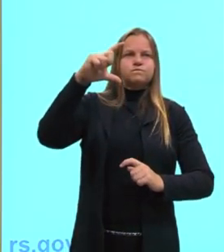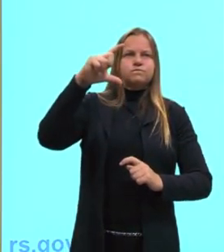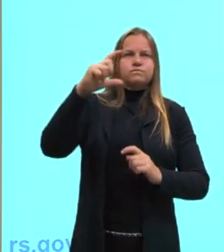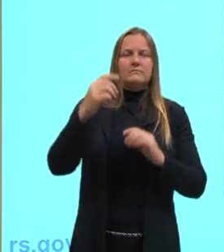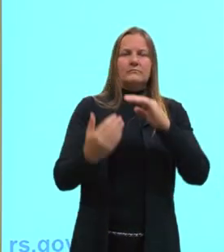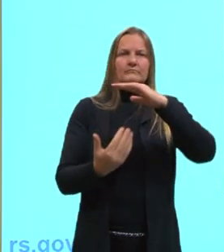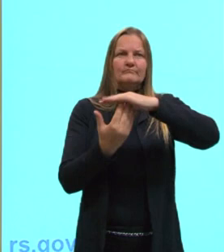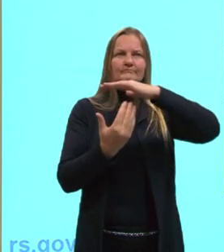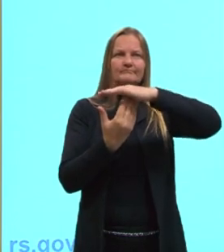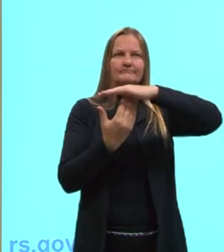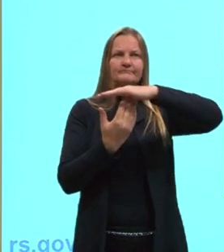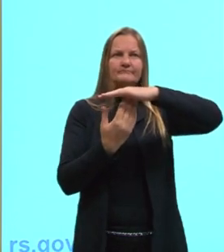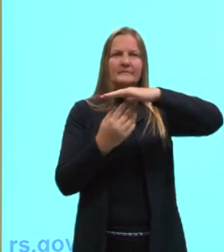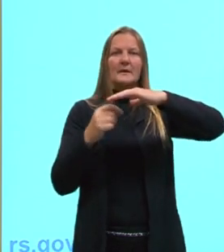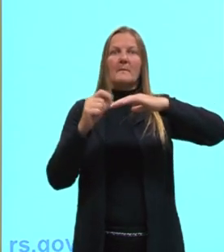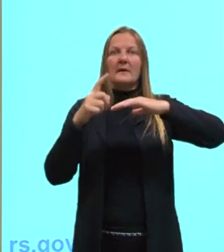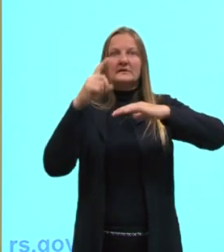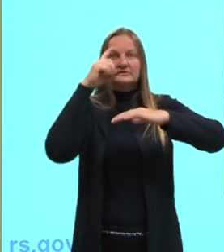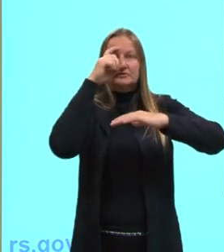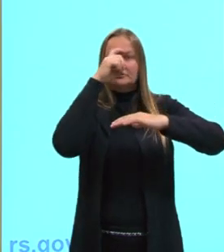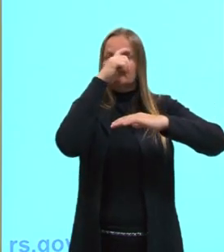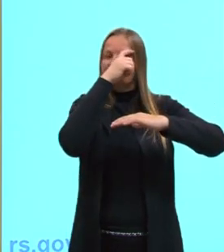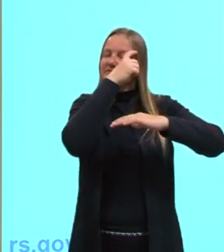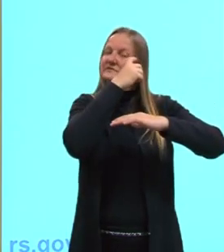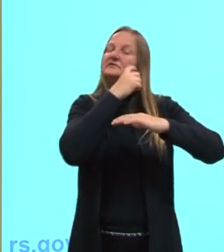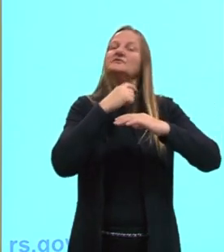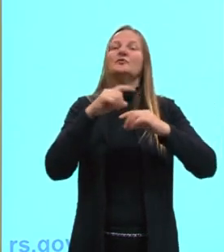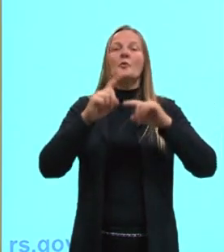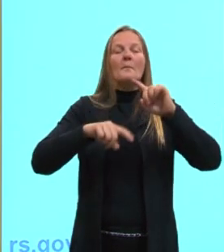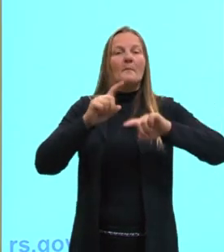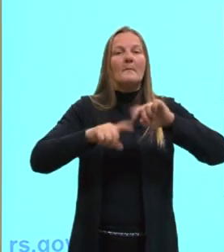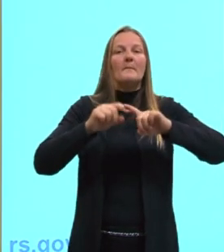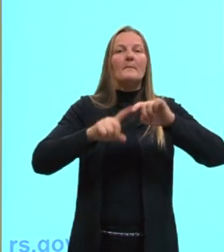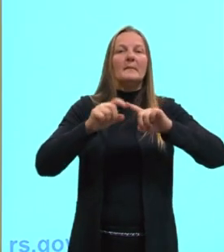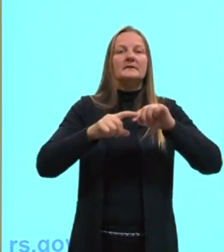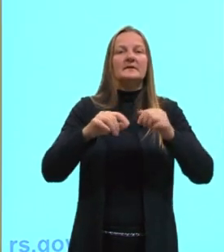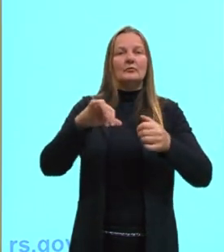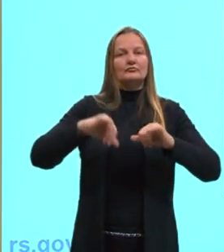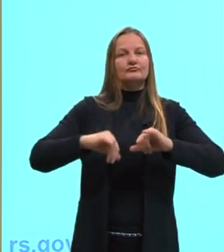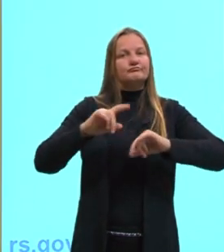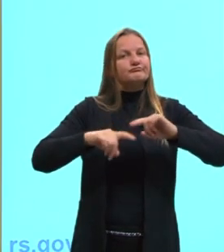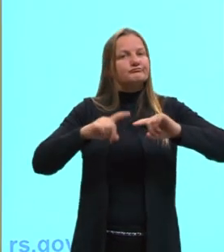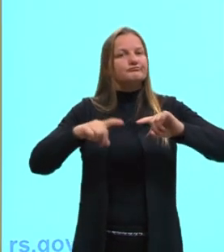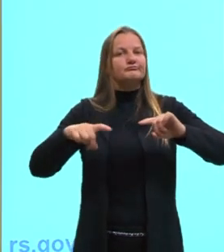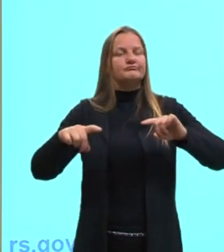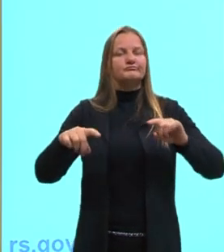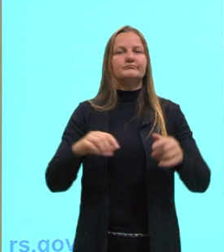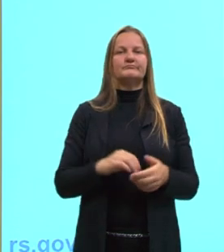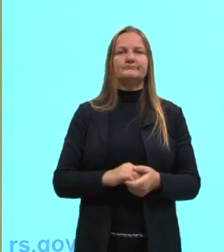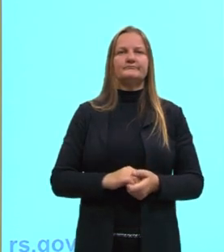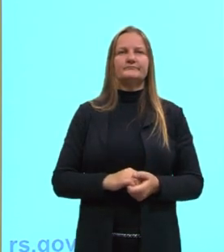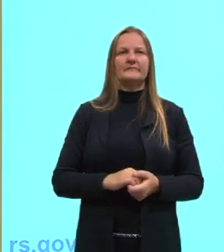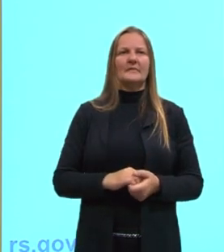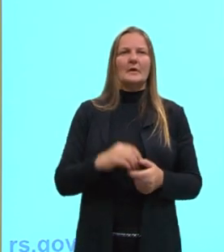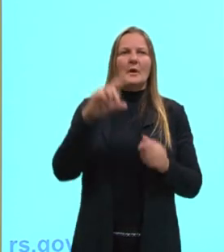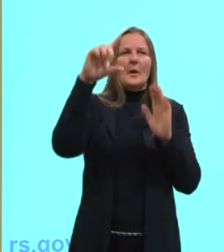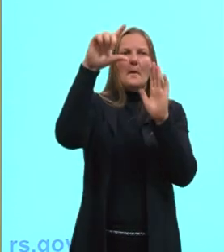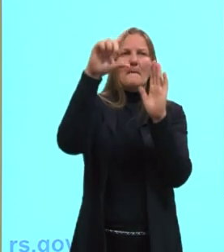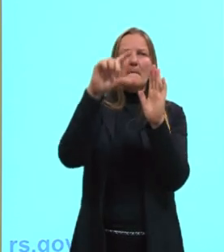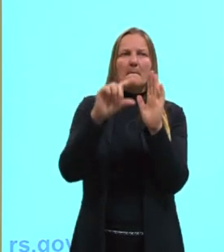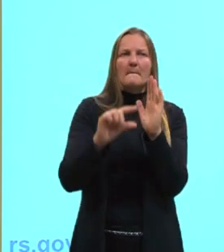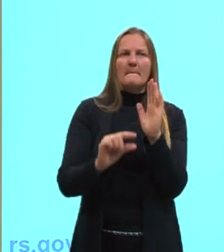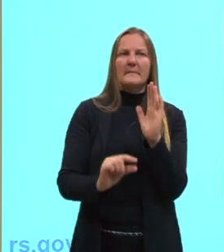específico, mais difícil vai ser desse material aqui sofrer uma variação de temperatura. Quanto menor,